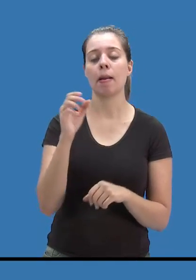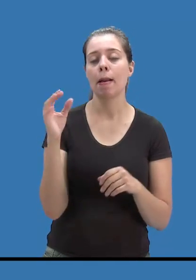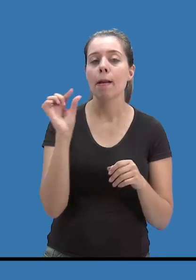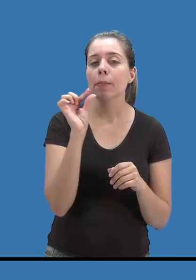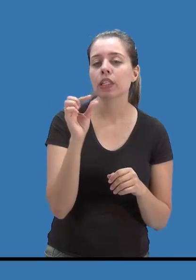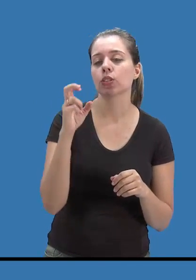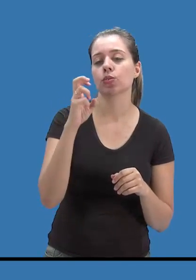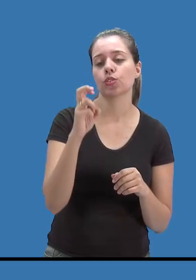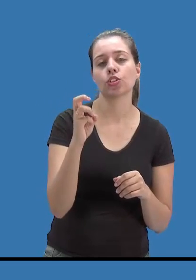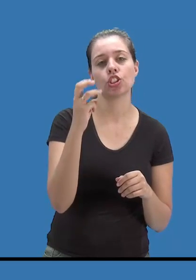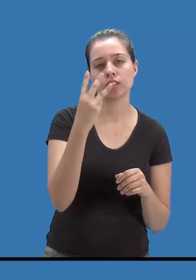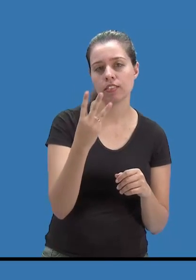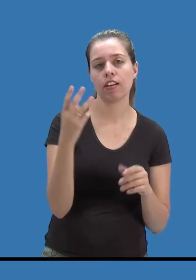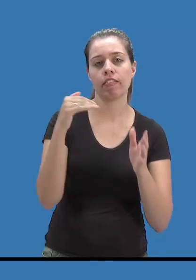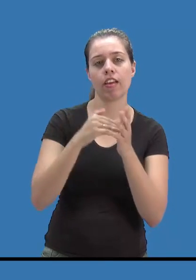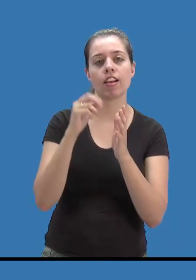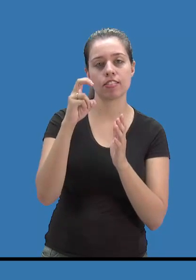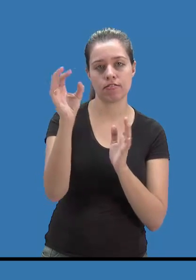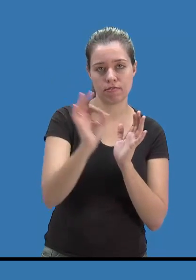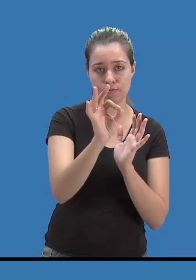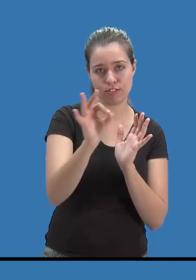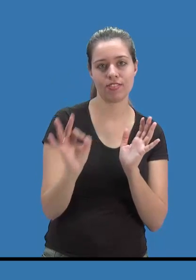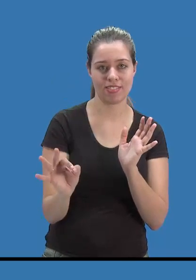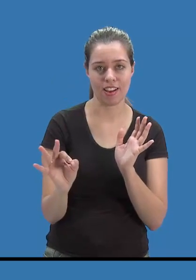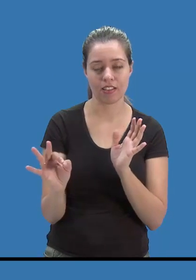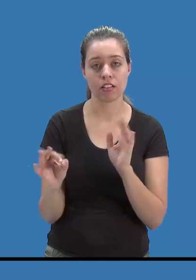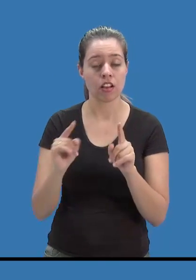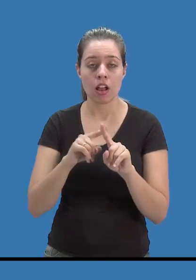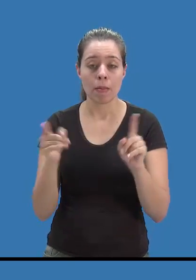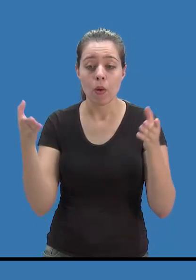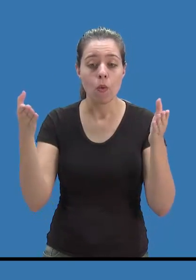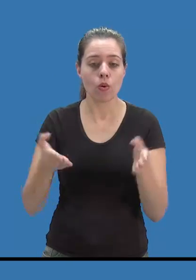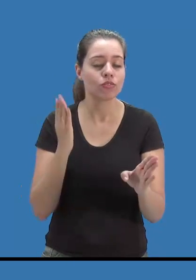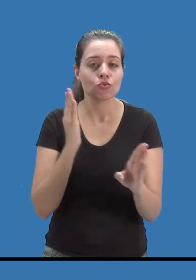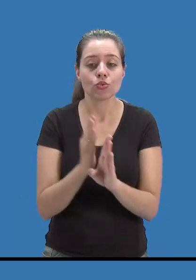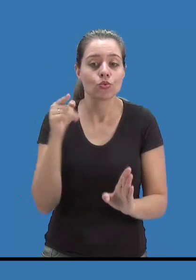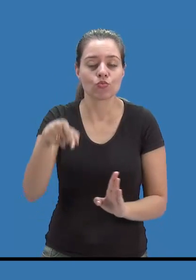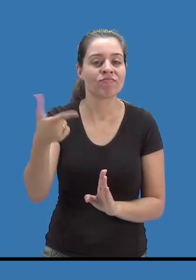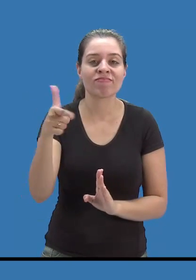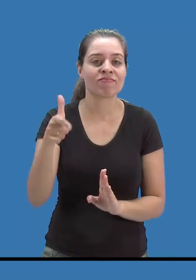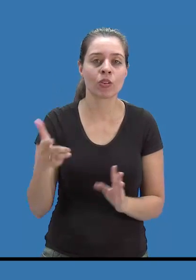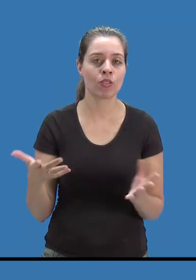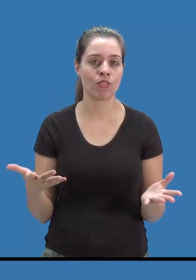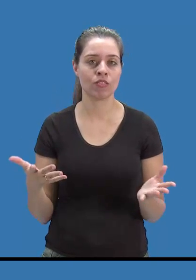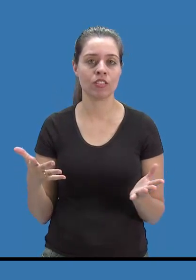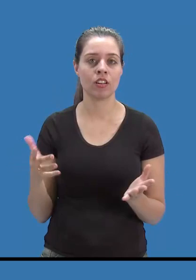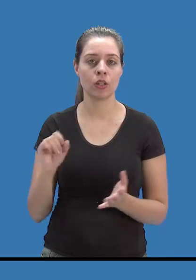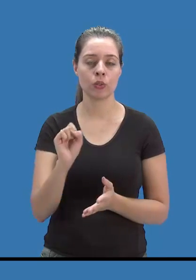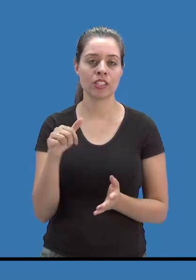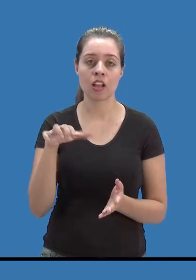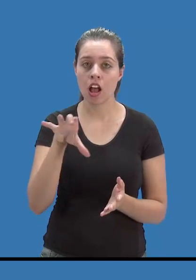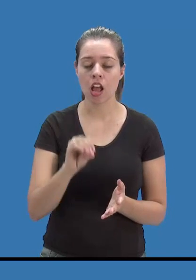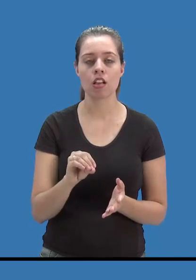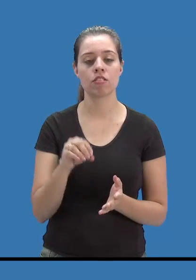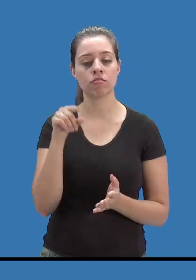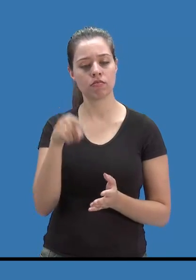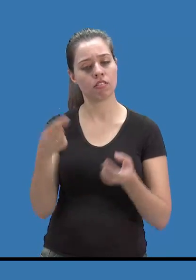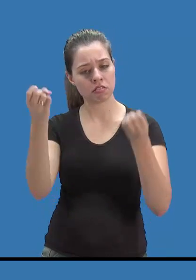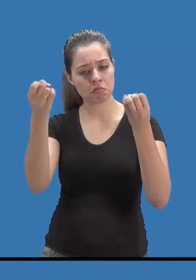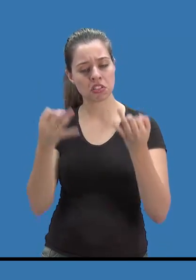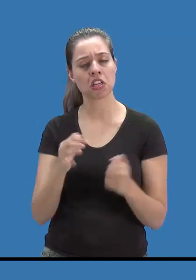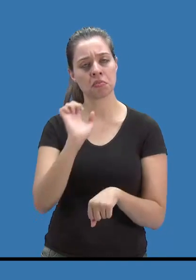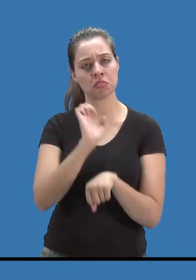5%. E mesmo assim não é o que a gente identifica hoje. O Censo Escolar vai dizer de alguns